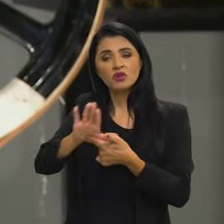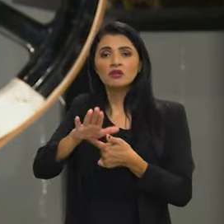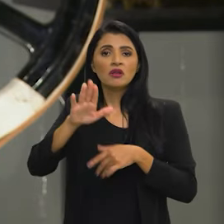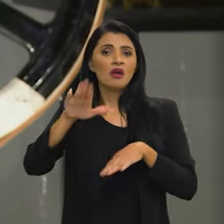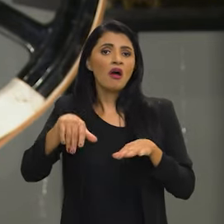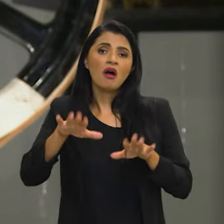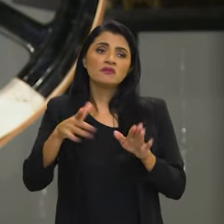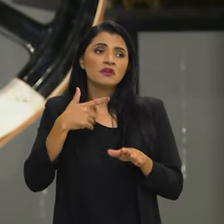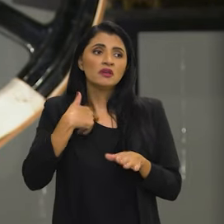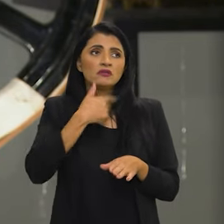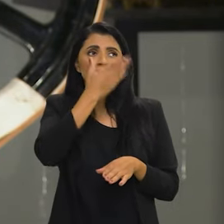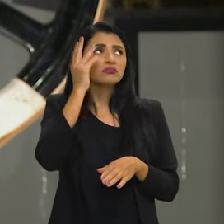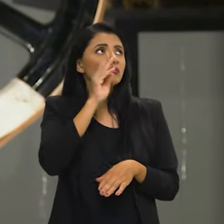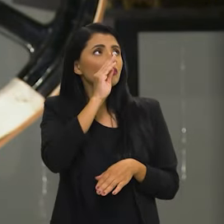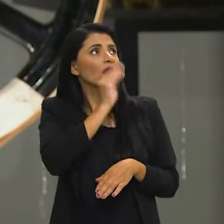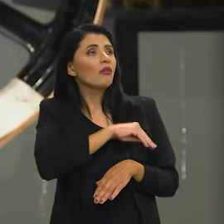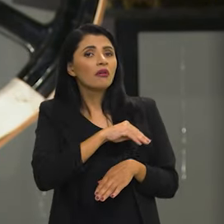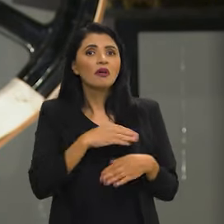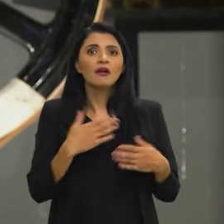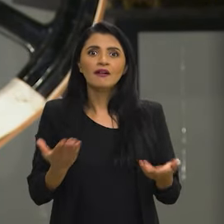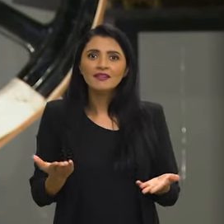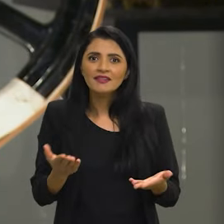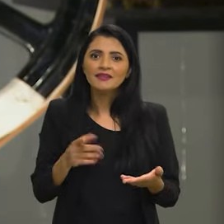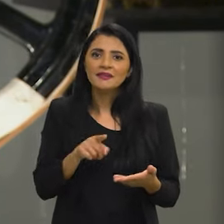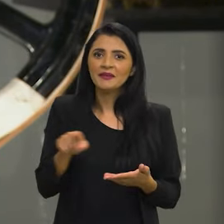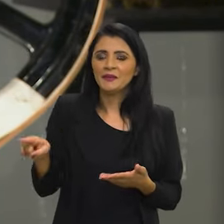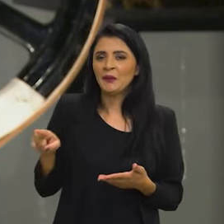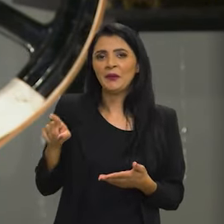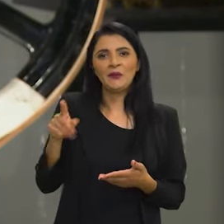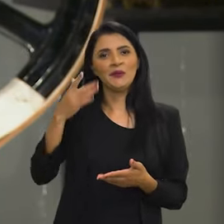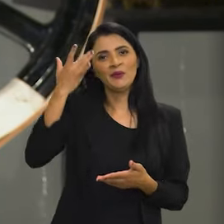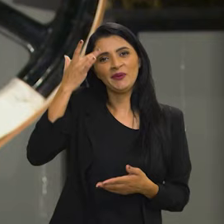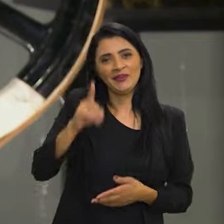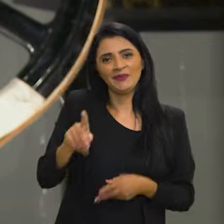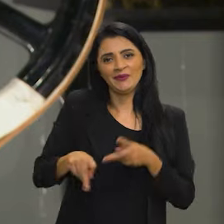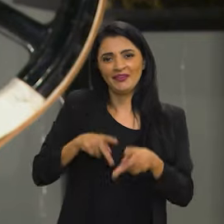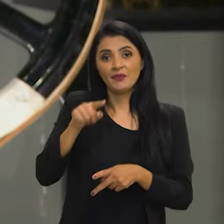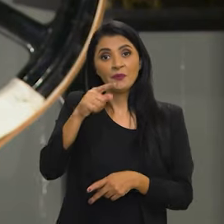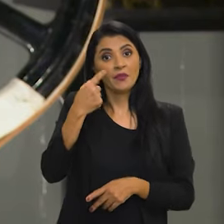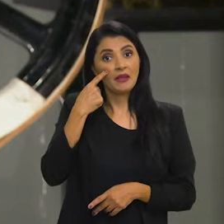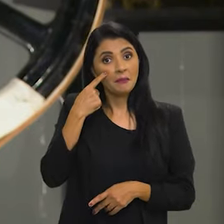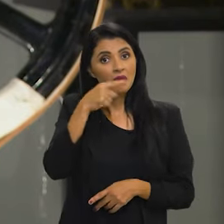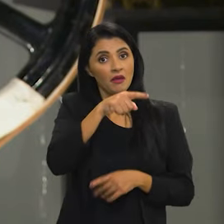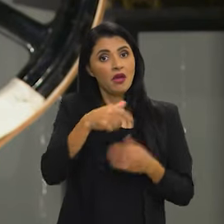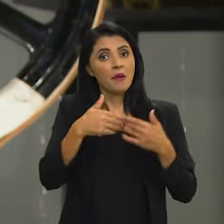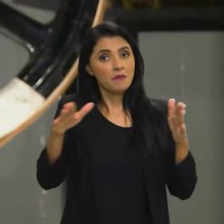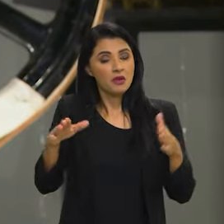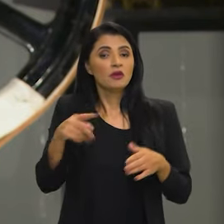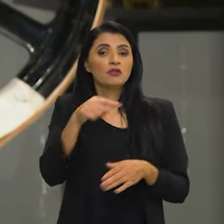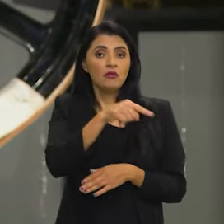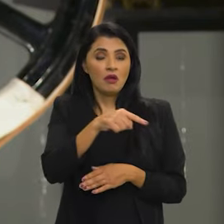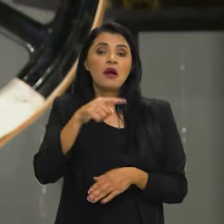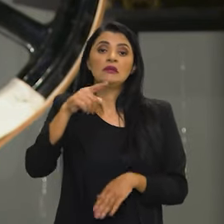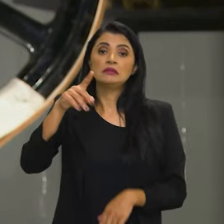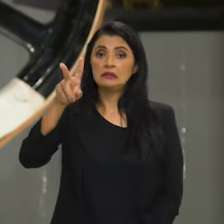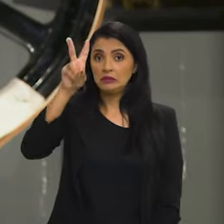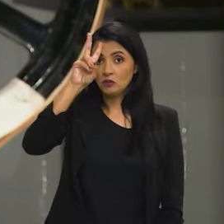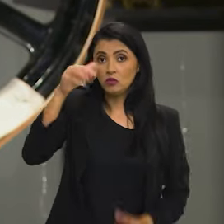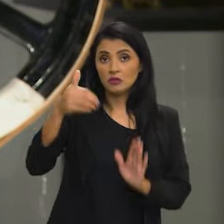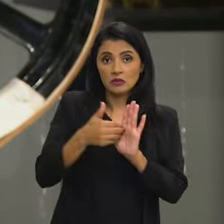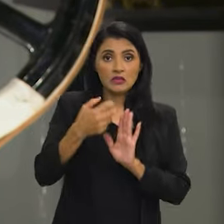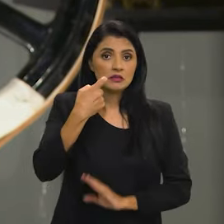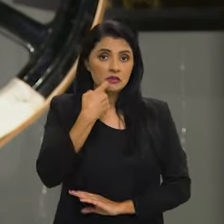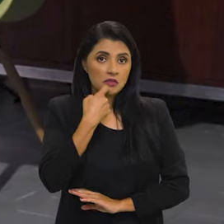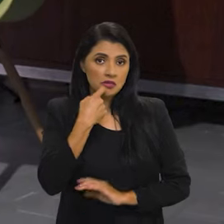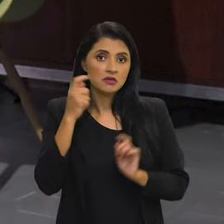e que muitas vezes passa despercebido. Então é importante dizer que o Arquivo Nacional ele está aberto de segunda a sexta-feira